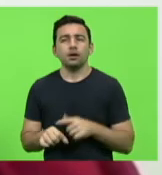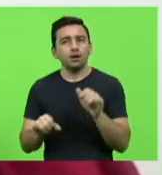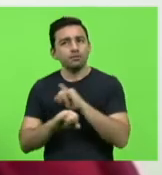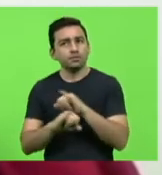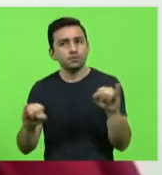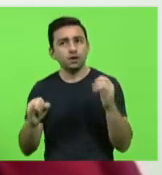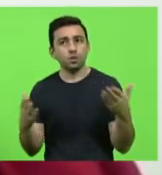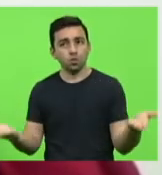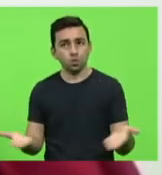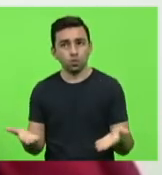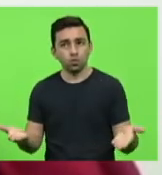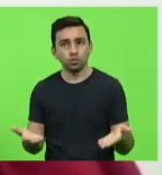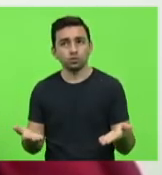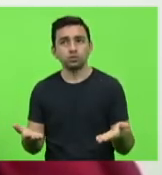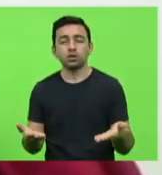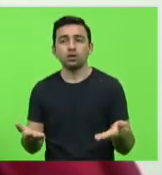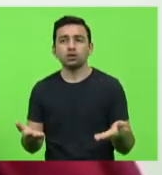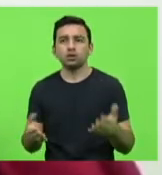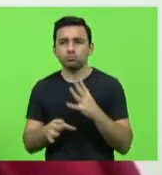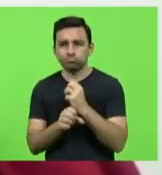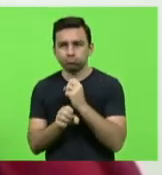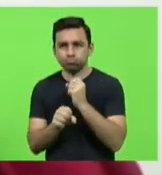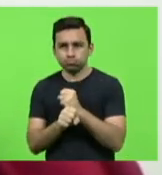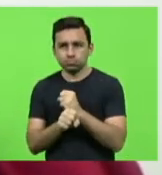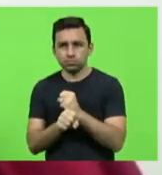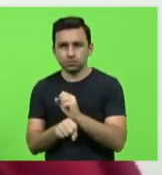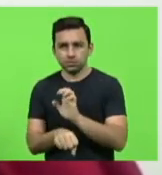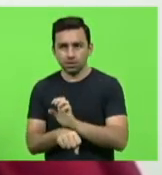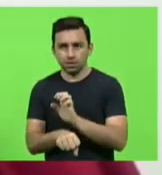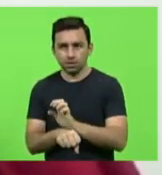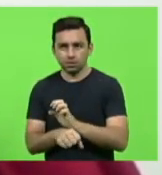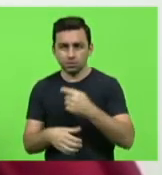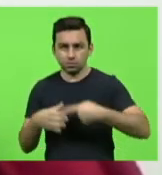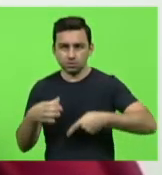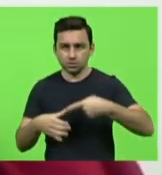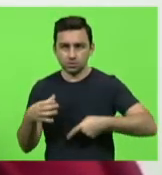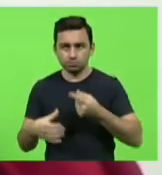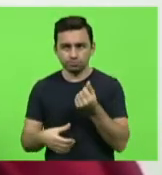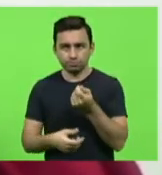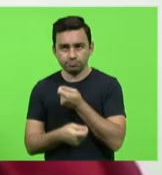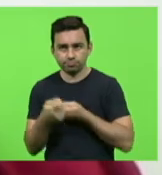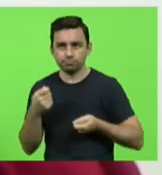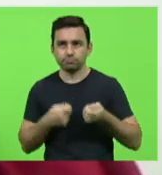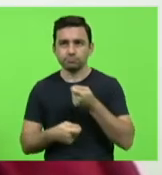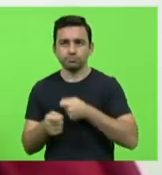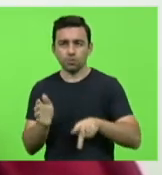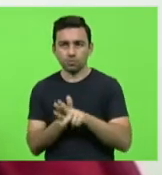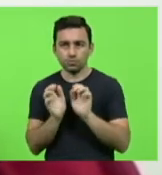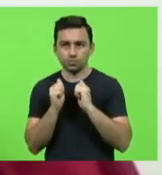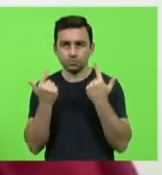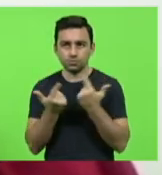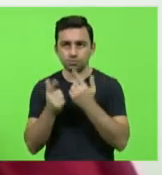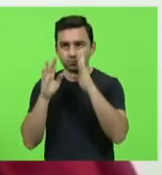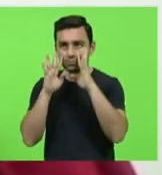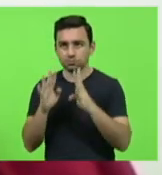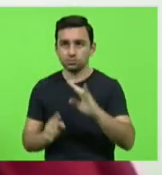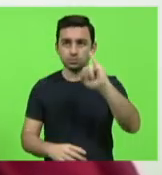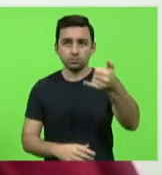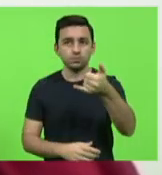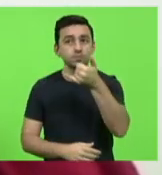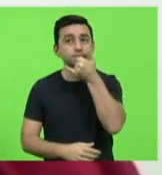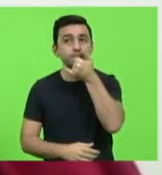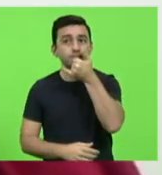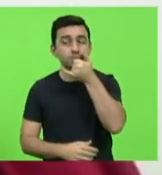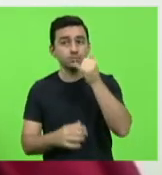hoje durante a prestação de contas do governo estadual a nossa Comissão de Finanças da Assembleia ouvimos a justificativa